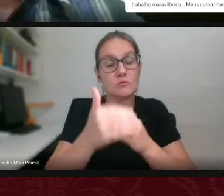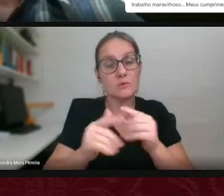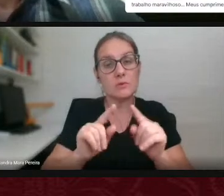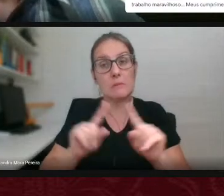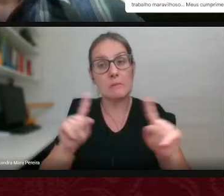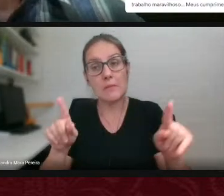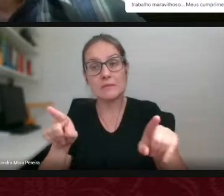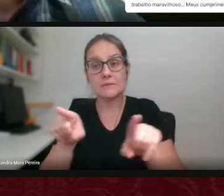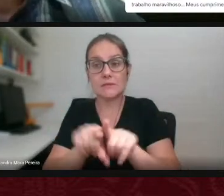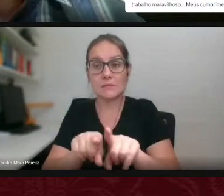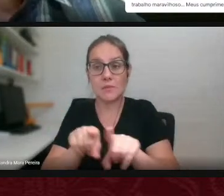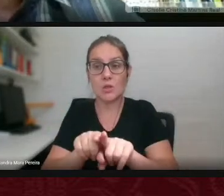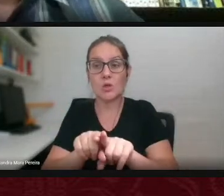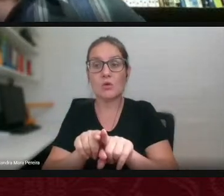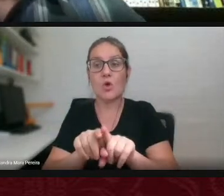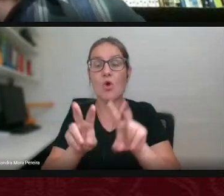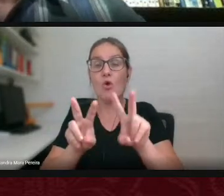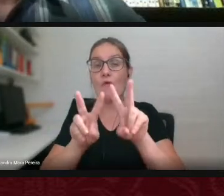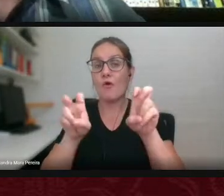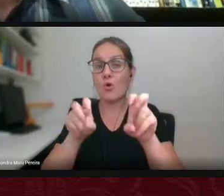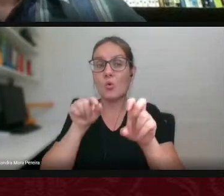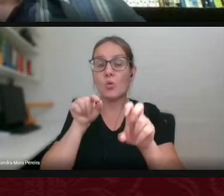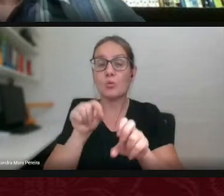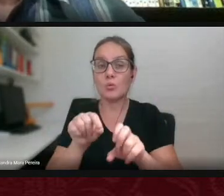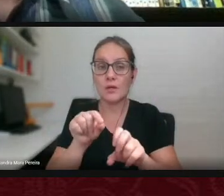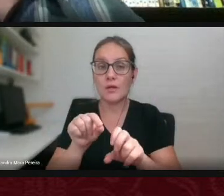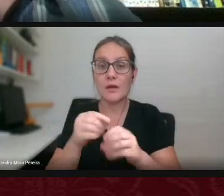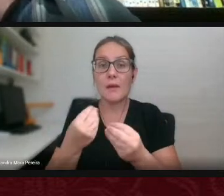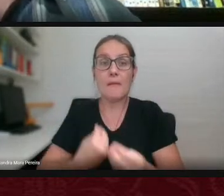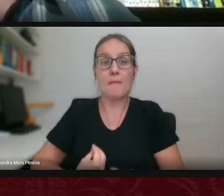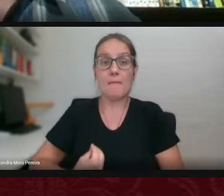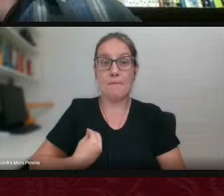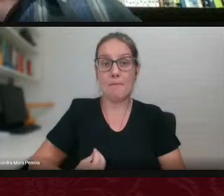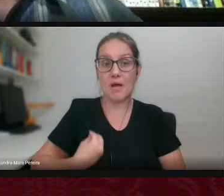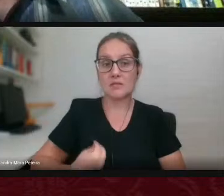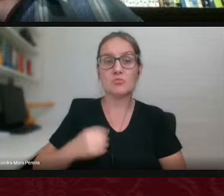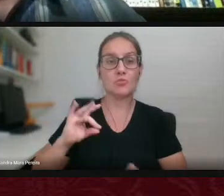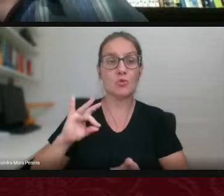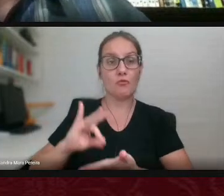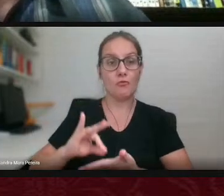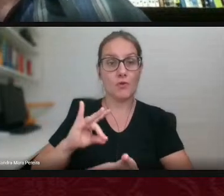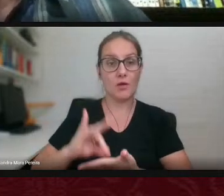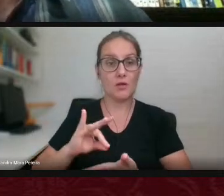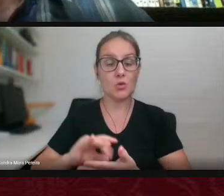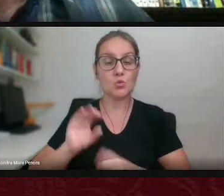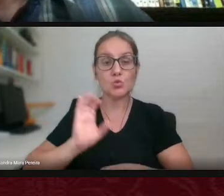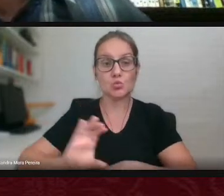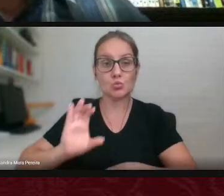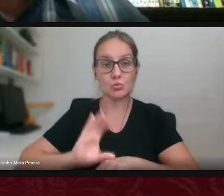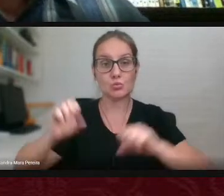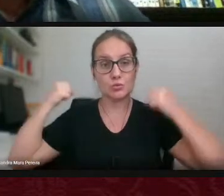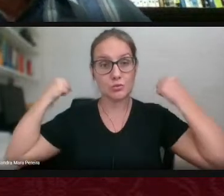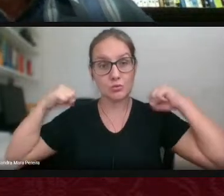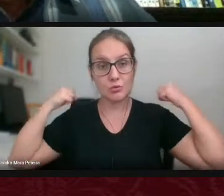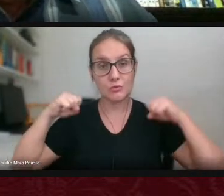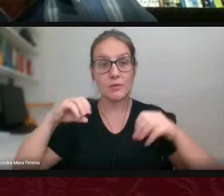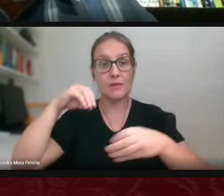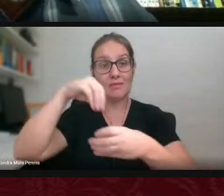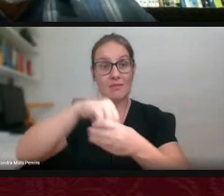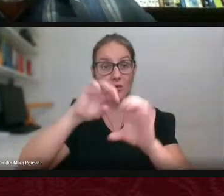no que diz respeito justamente a participação efetiva do curso de Educação Física da FGD